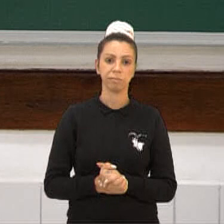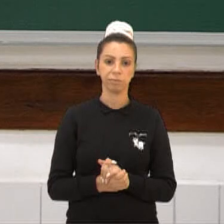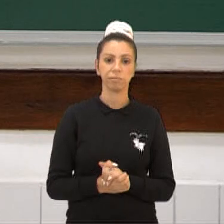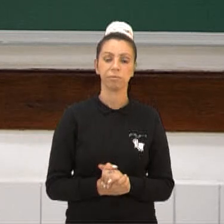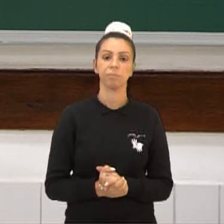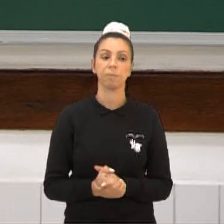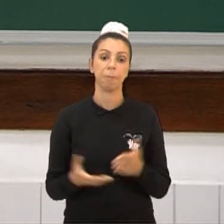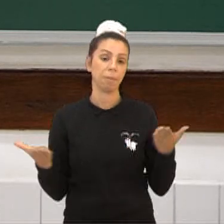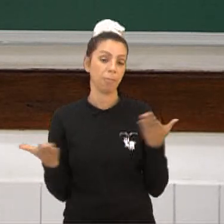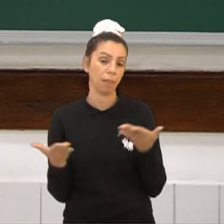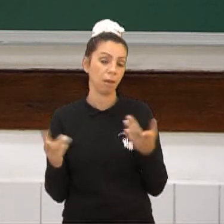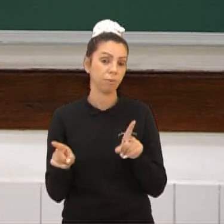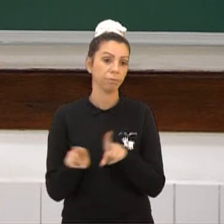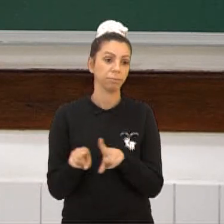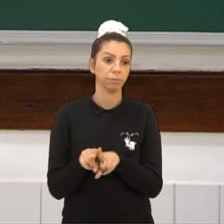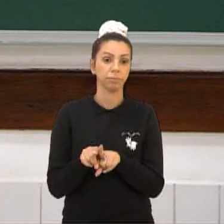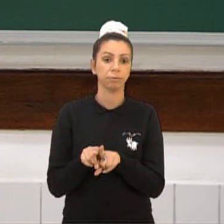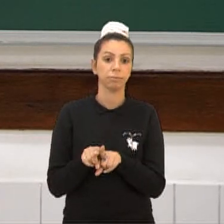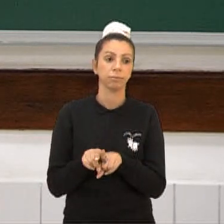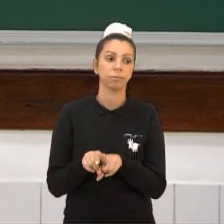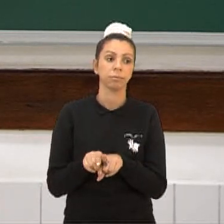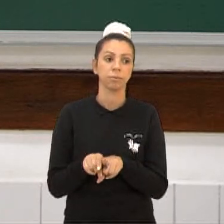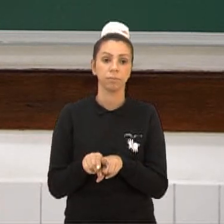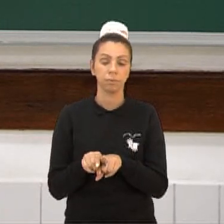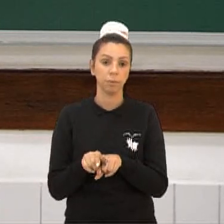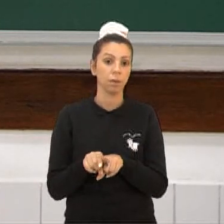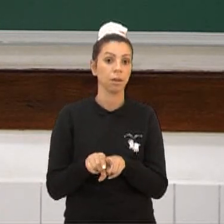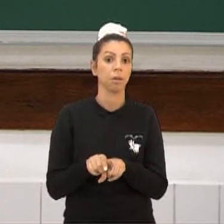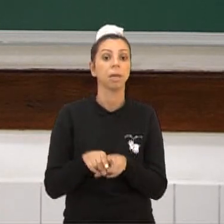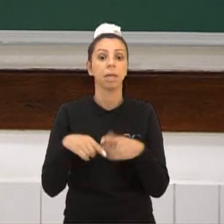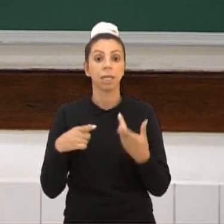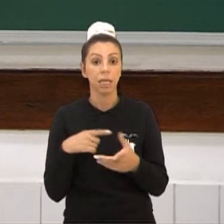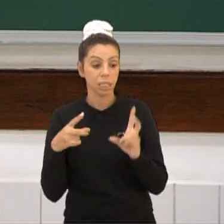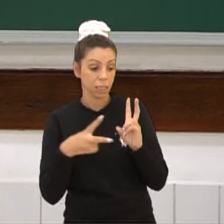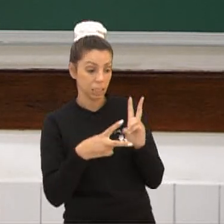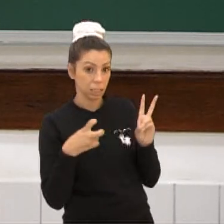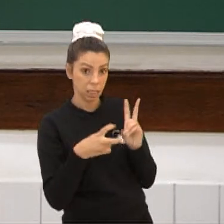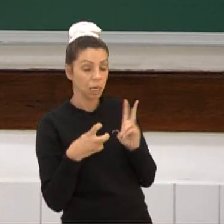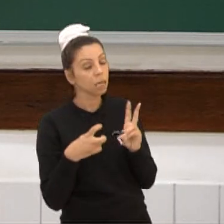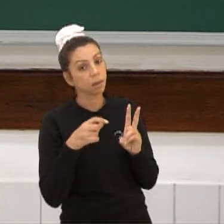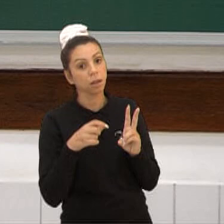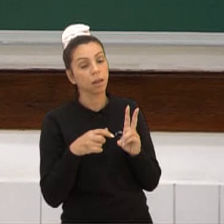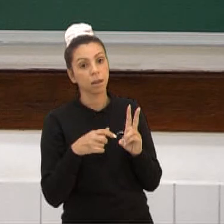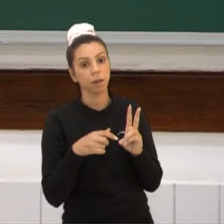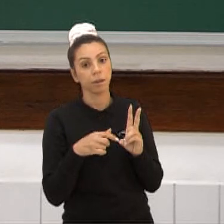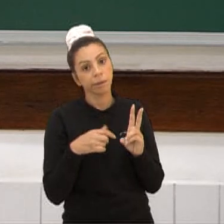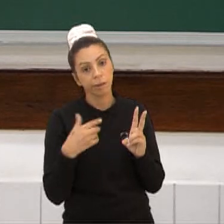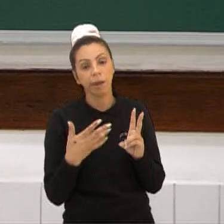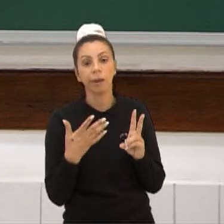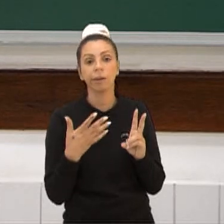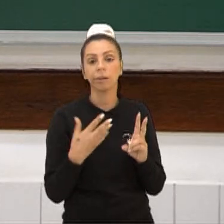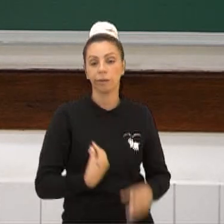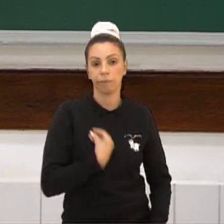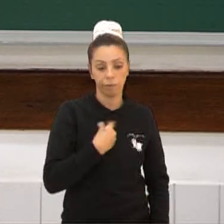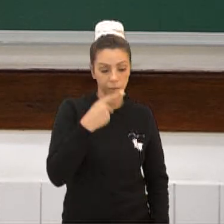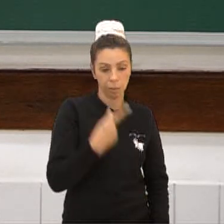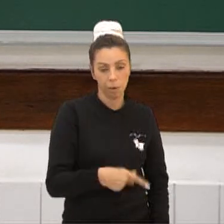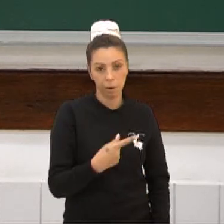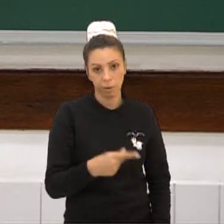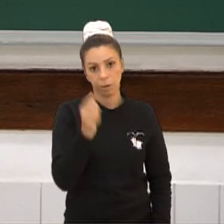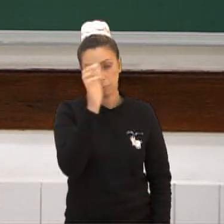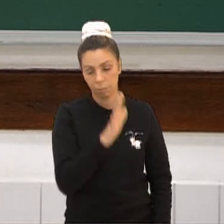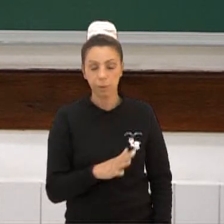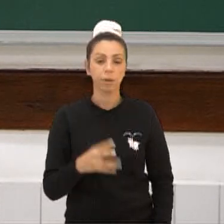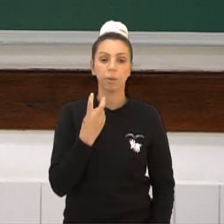E nós vimos também que esses índios, vamos colocar assim, os habitantes, os brasileiros verdadeiros, eles tinham